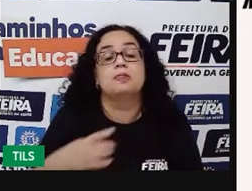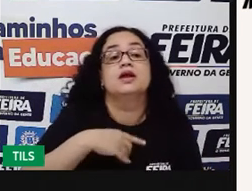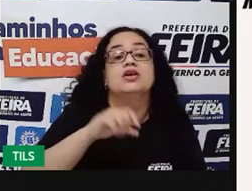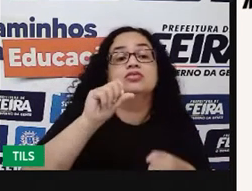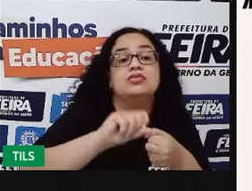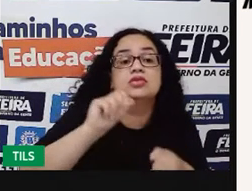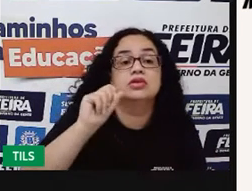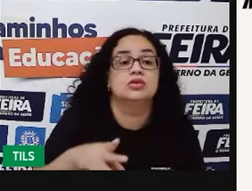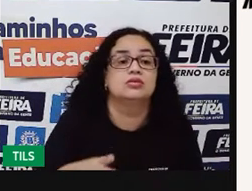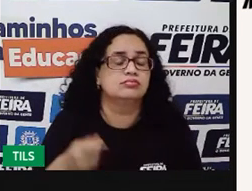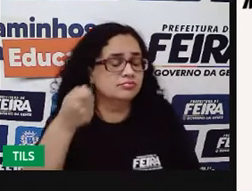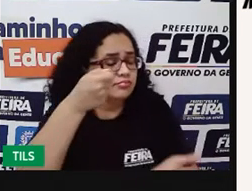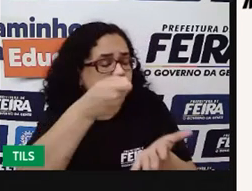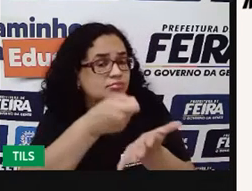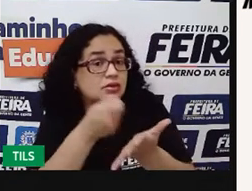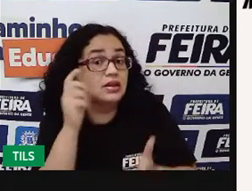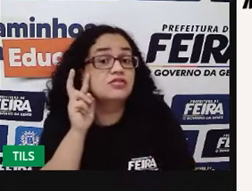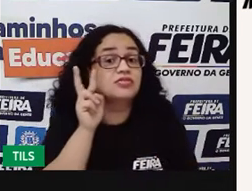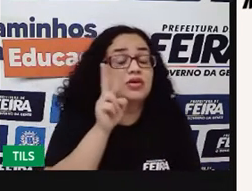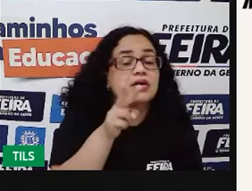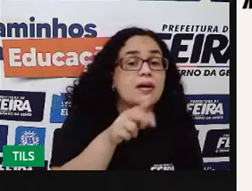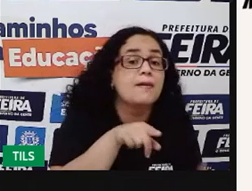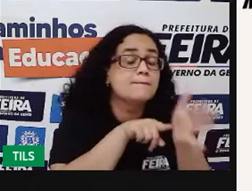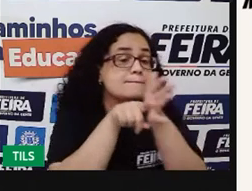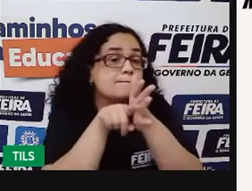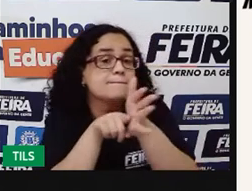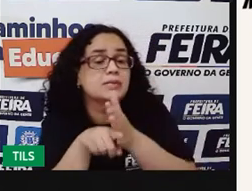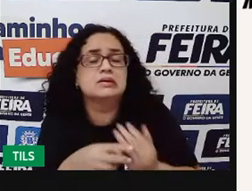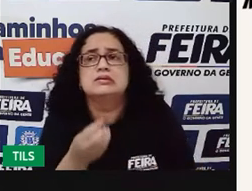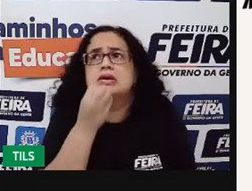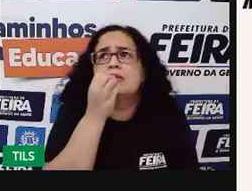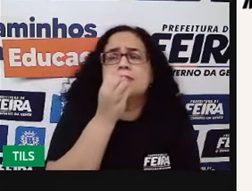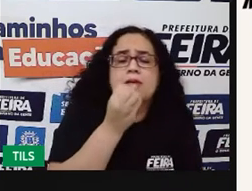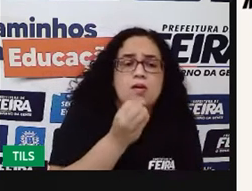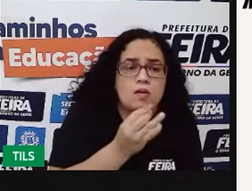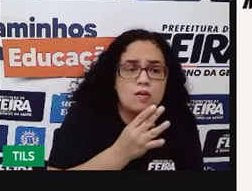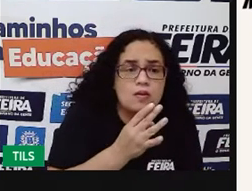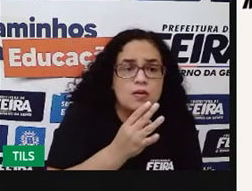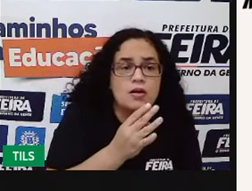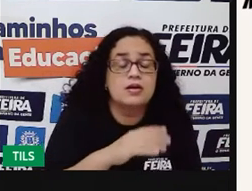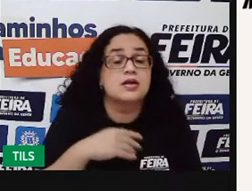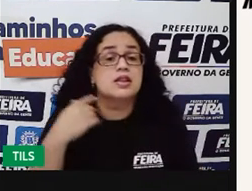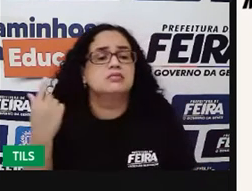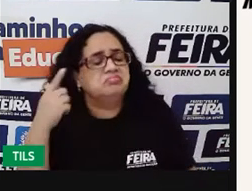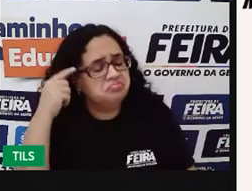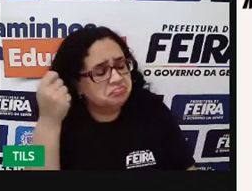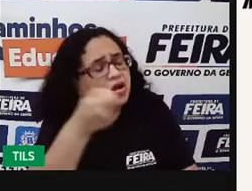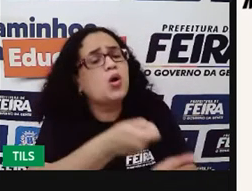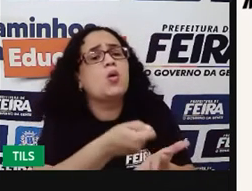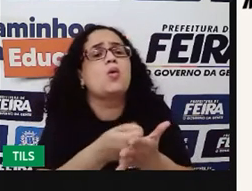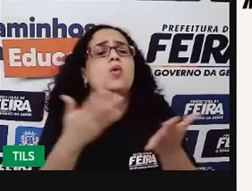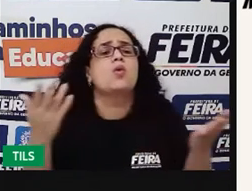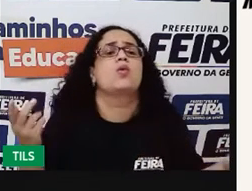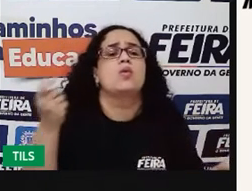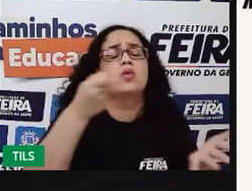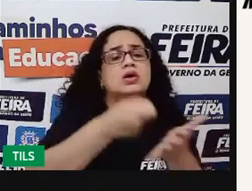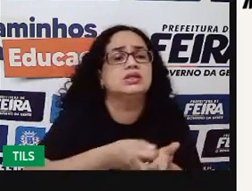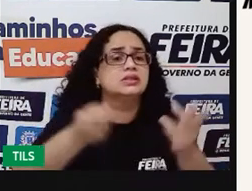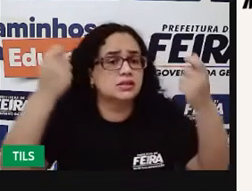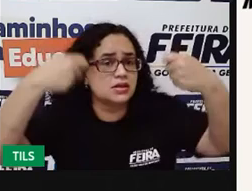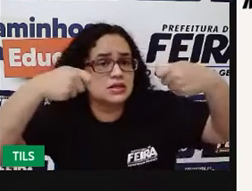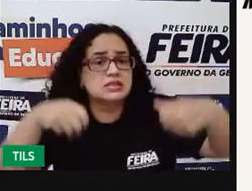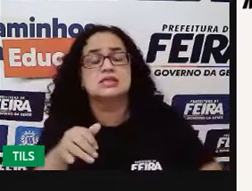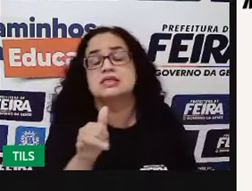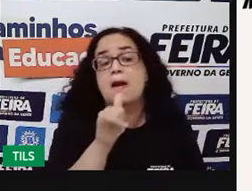feita uma comissão para tentar buscar o quê? Soluções. E tomar uma decisão. Qual é a decisão necessária, por